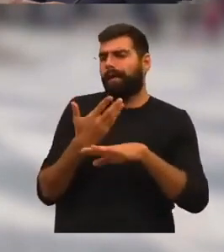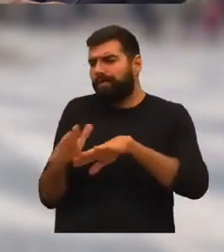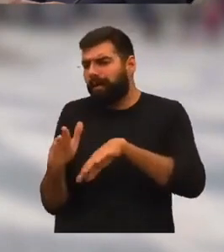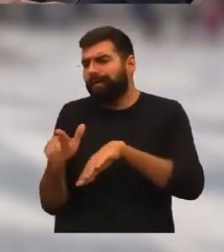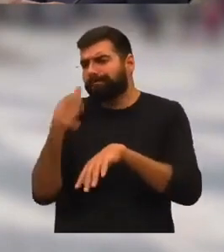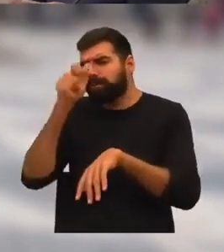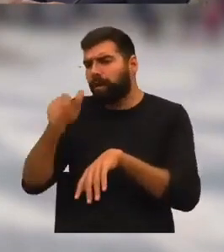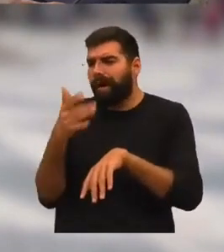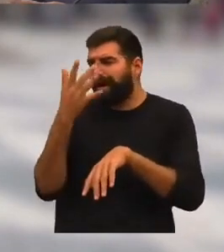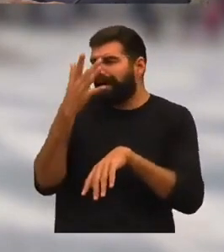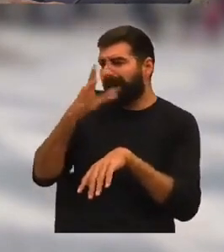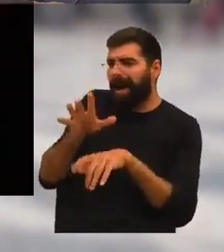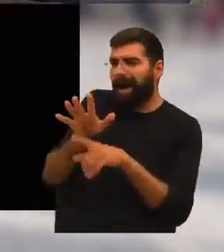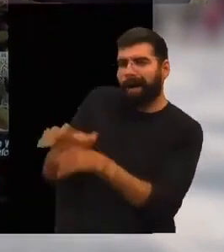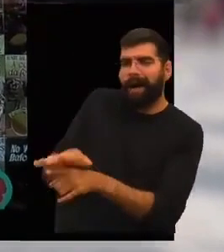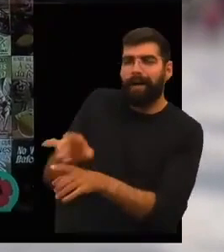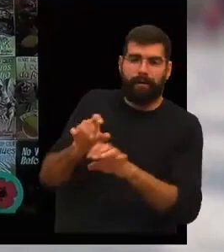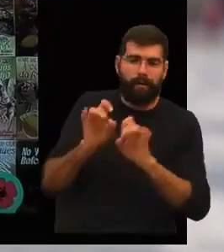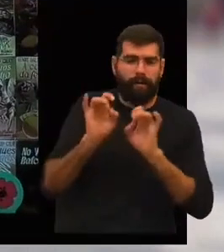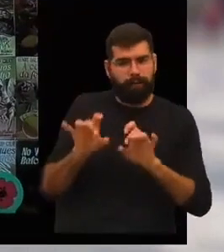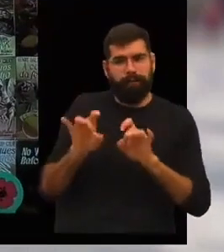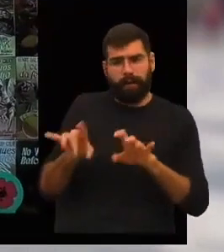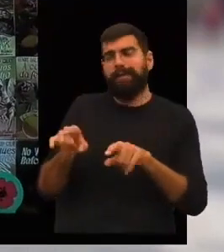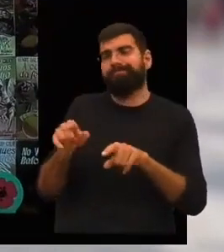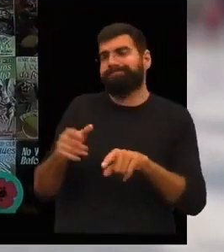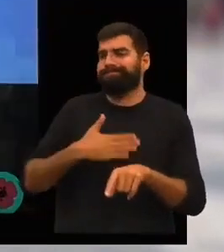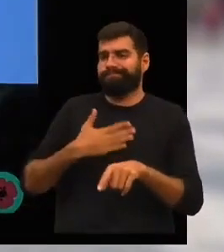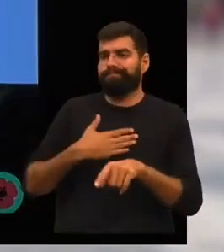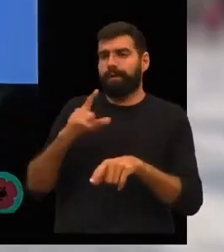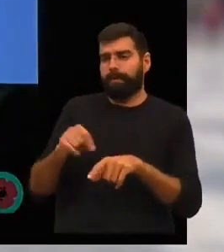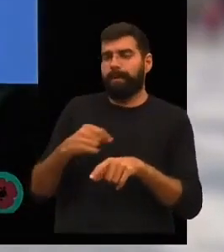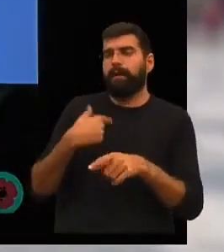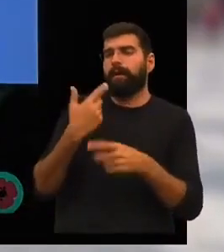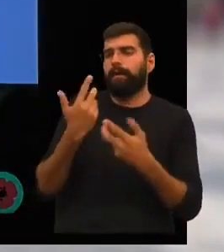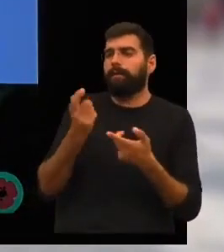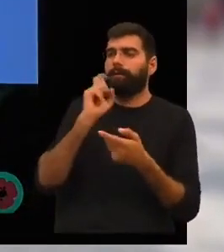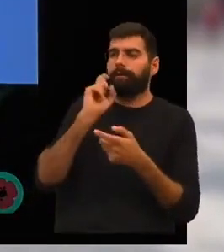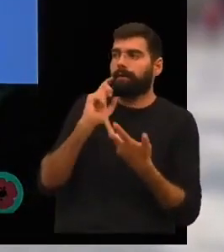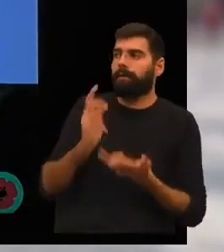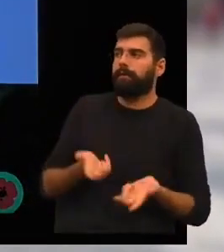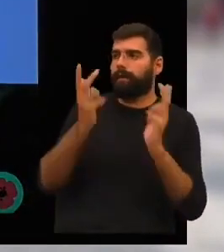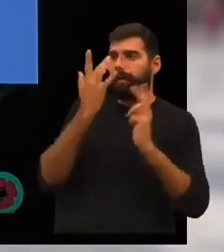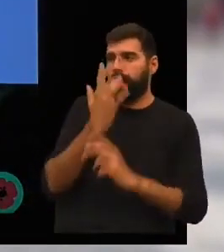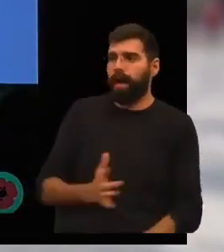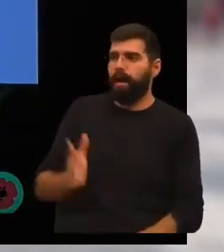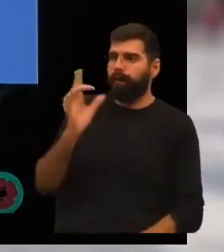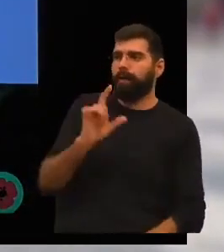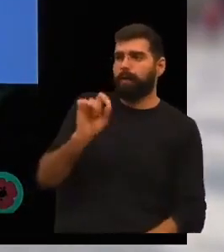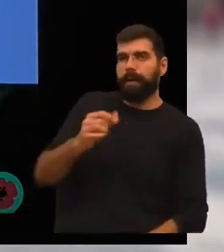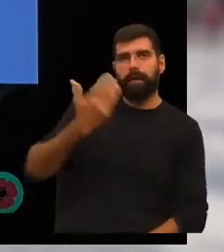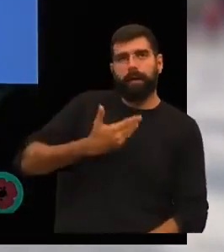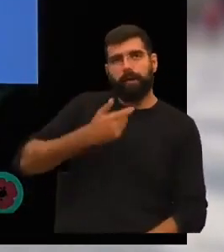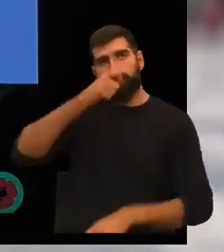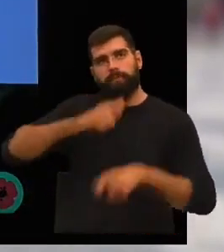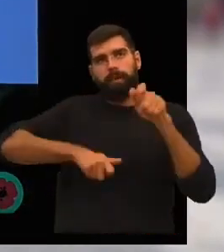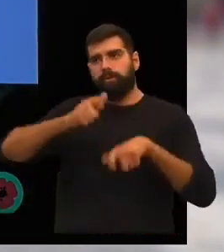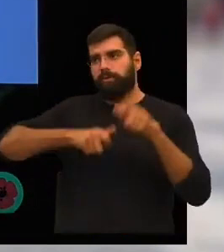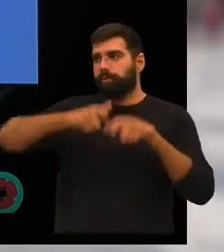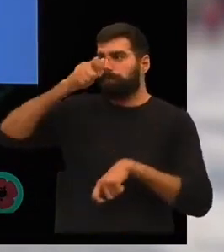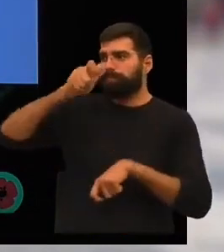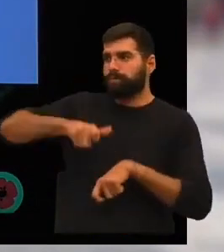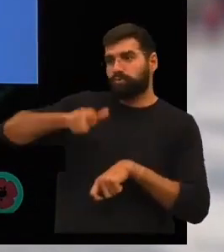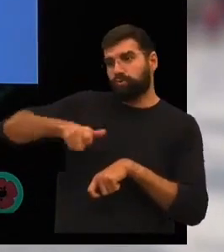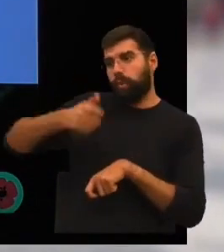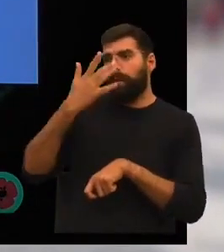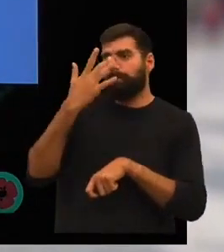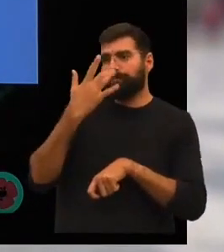das discriminações, do imperialismo e do colonialismo e à defesa da liberdade em África e dos direitos humanos dos negros, valores que o